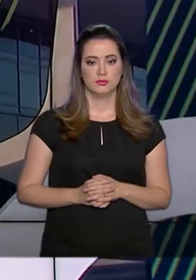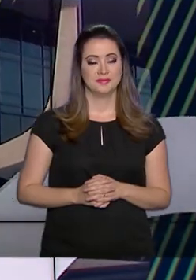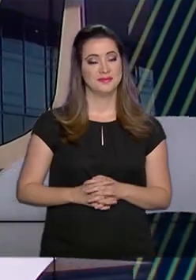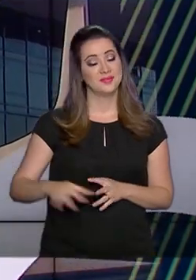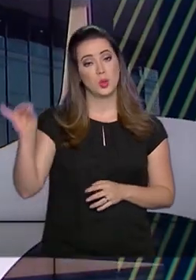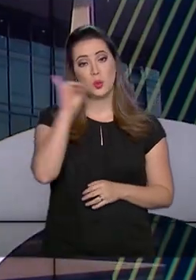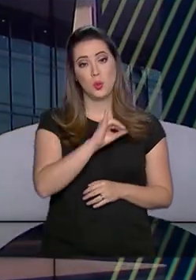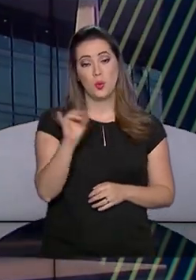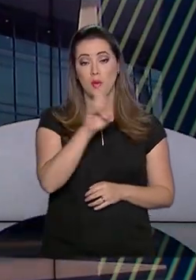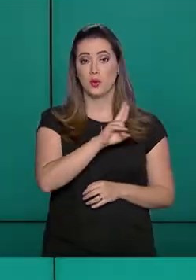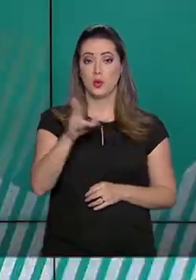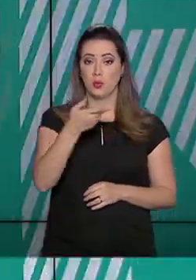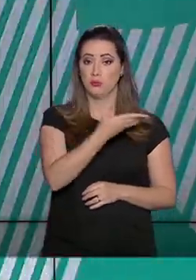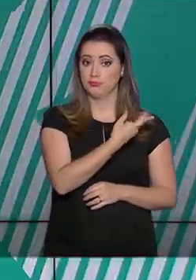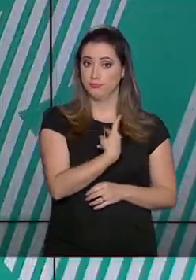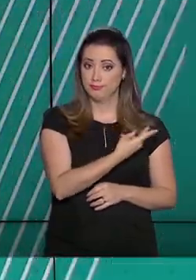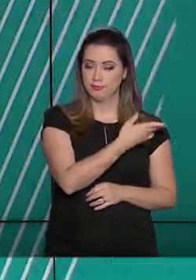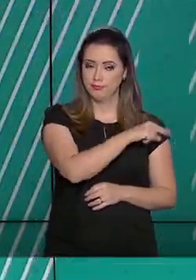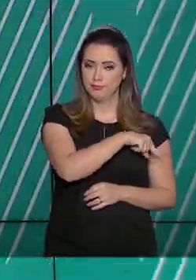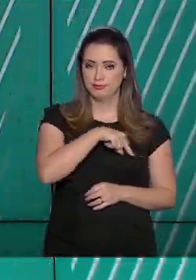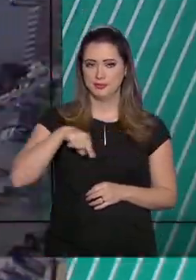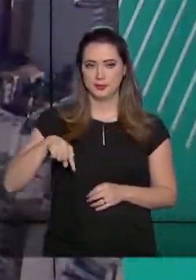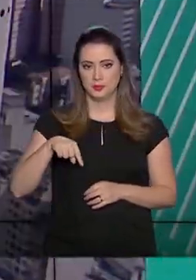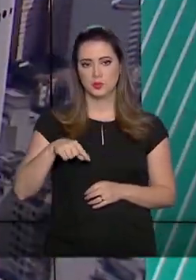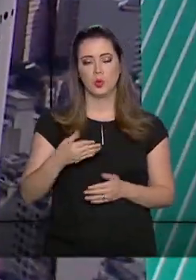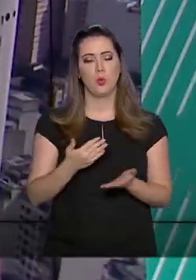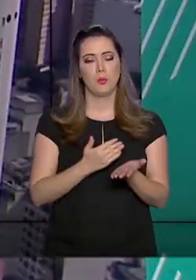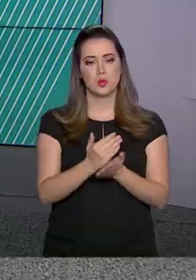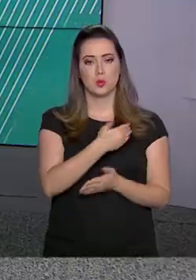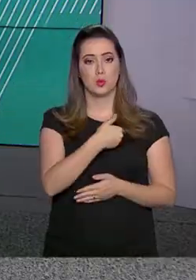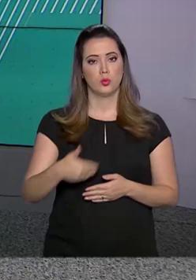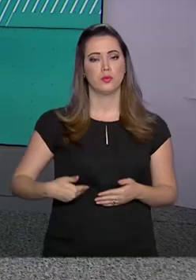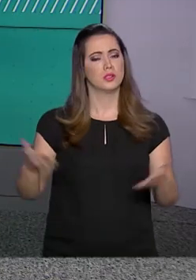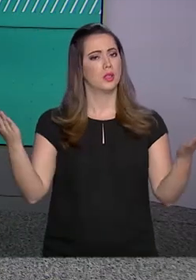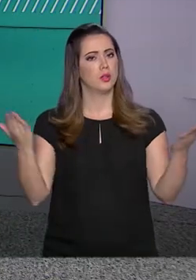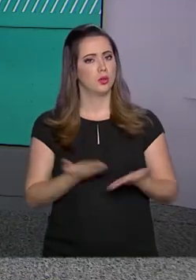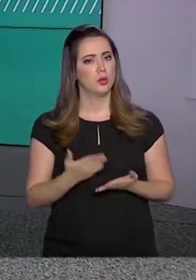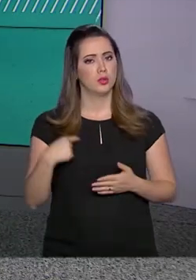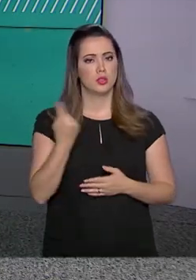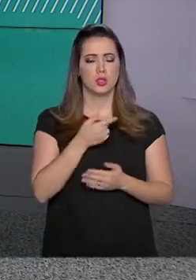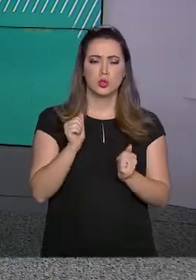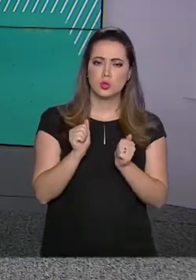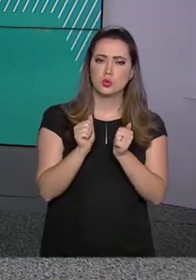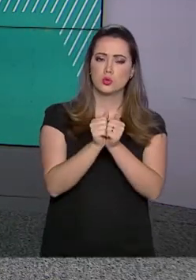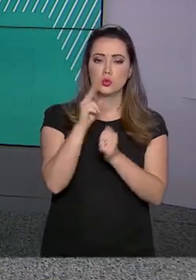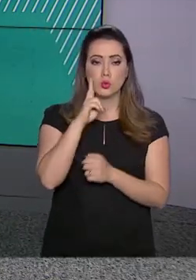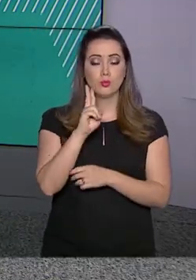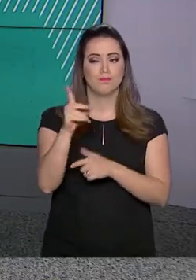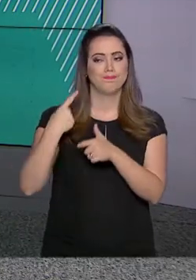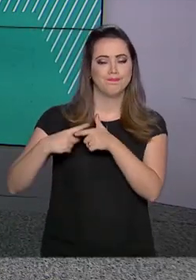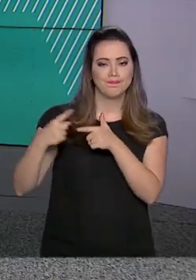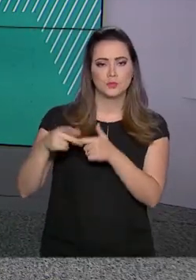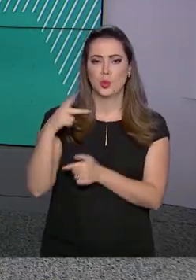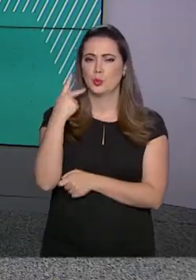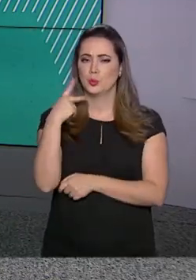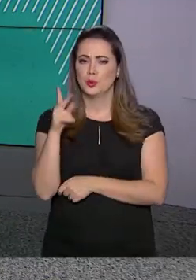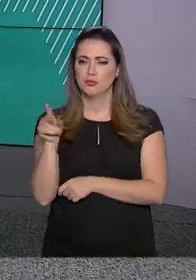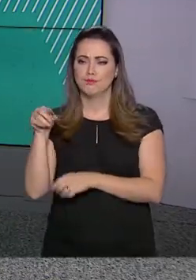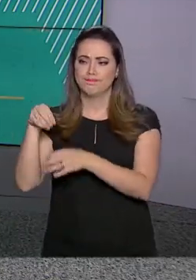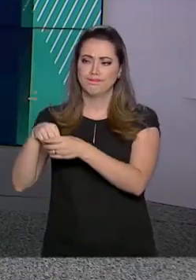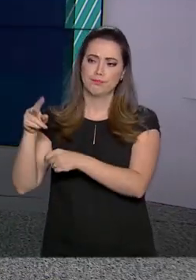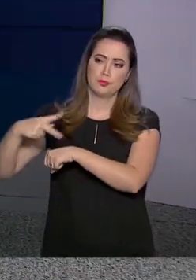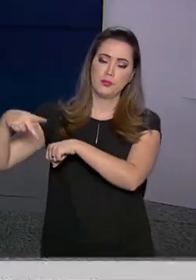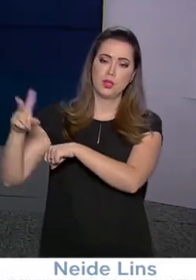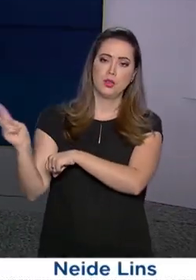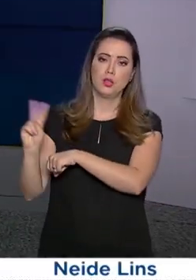Olá, eu sou Carla Vatier e estamos no ar com o governo agora. E a gente segue acompanhando a crise política na Venezuela. Novas